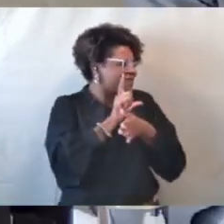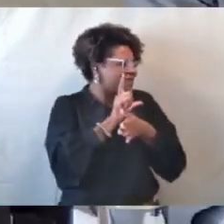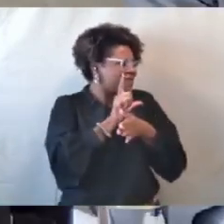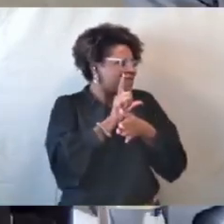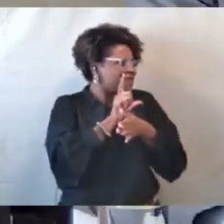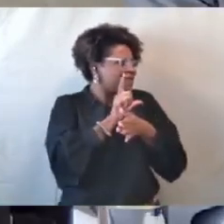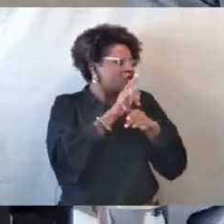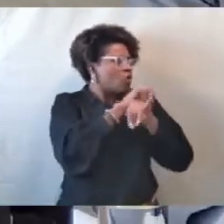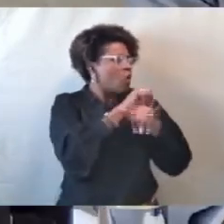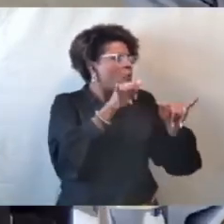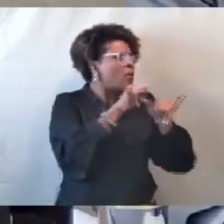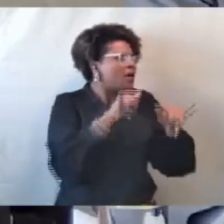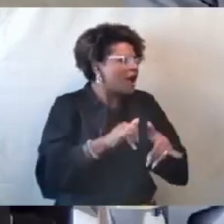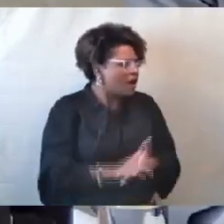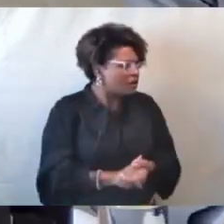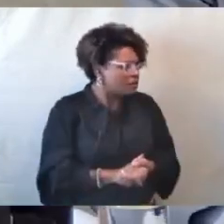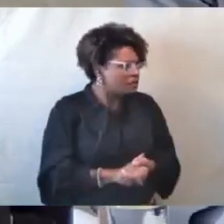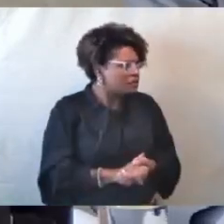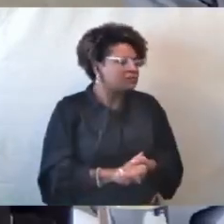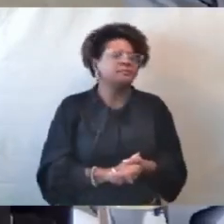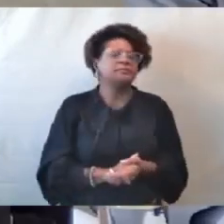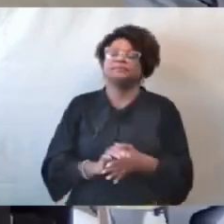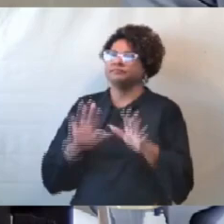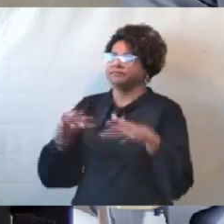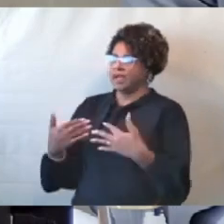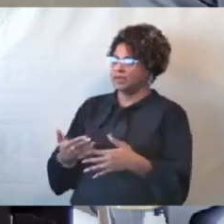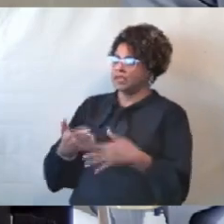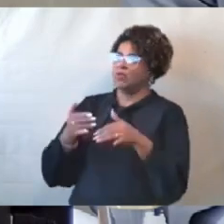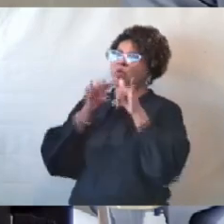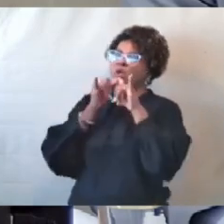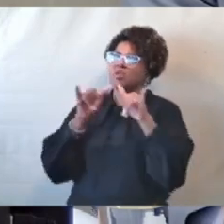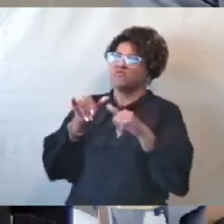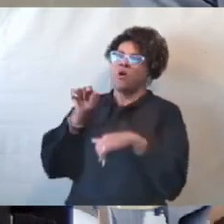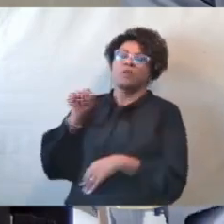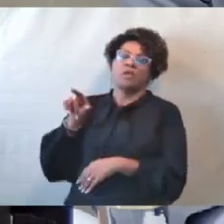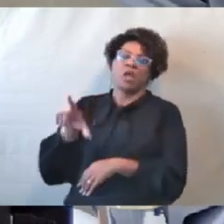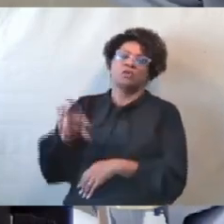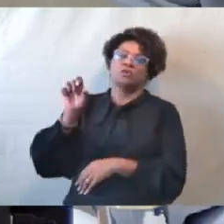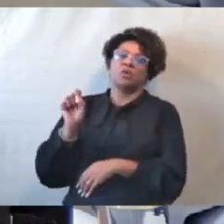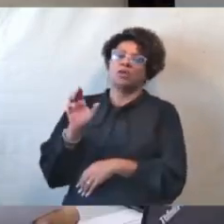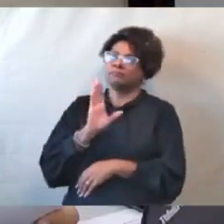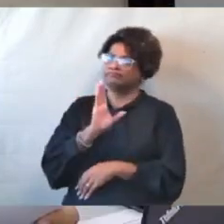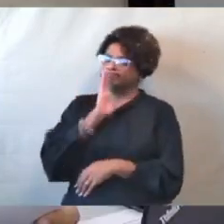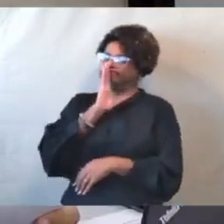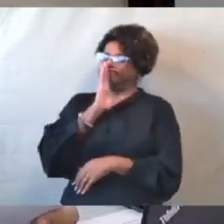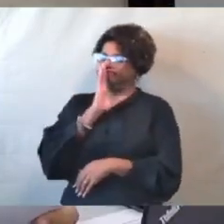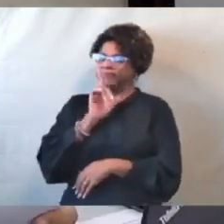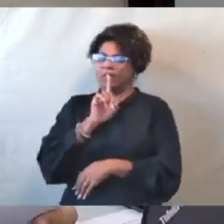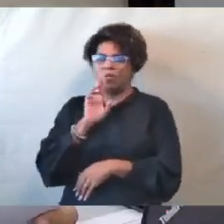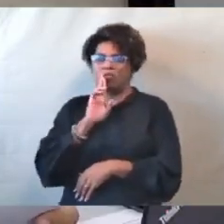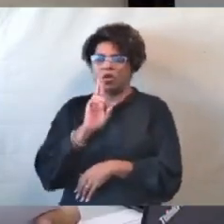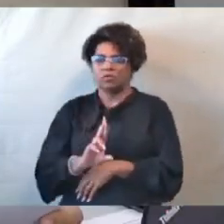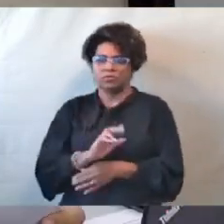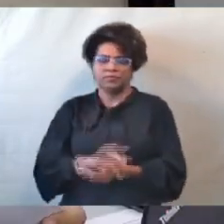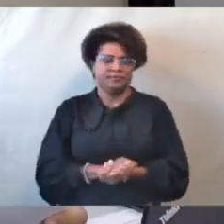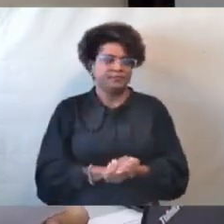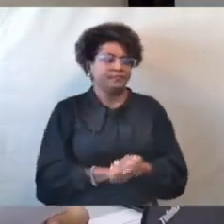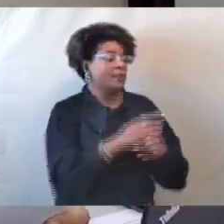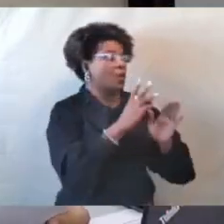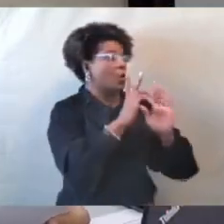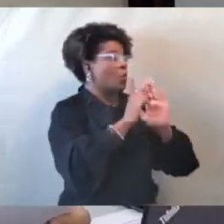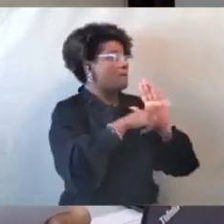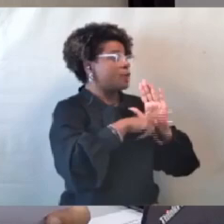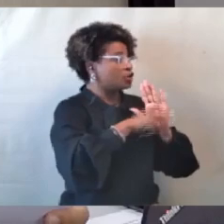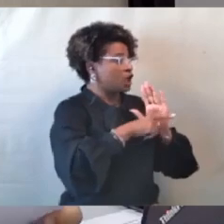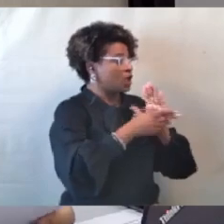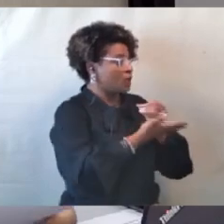que a investigada optou pela faculdade legal de permanecer em silêncio. O projeto básico foi assinado em